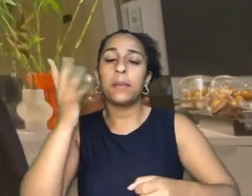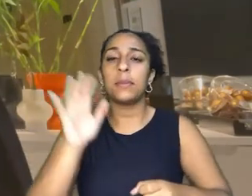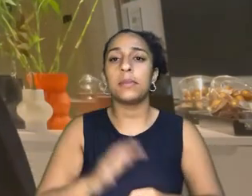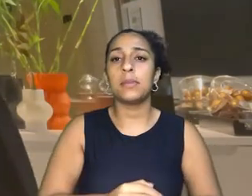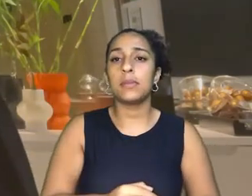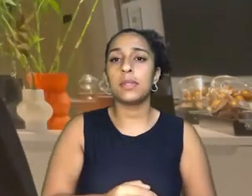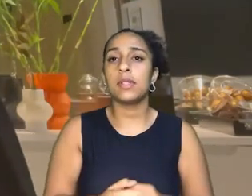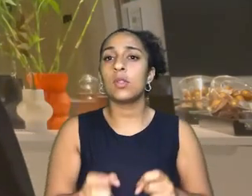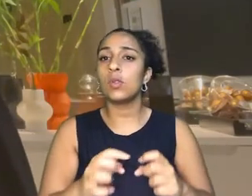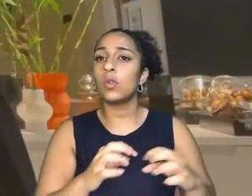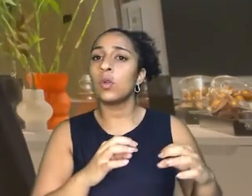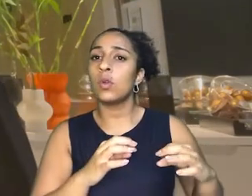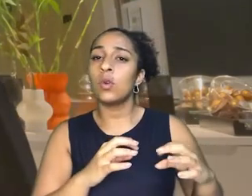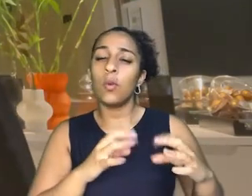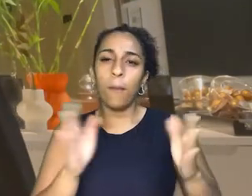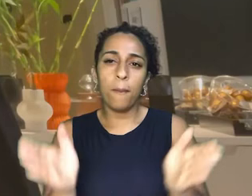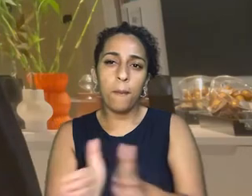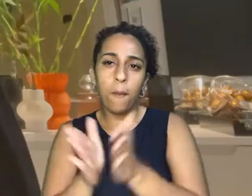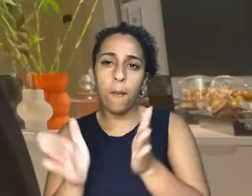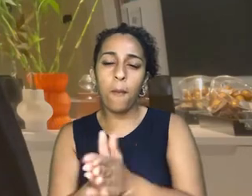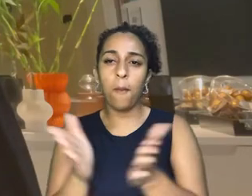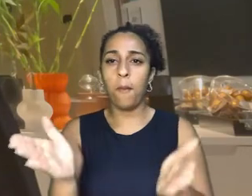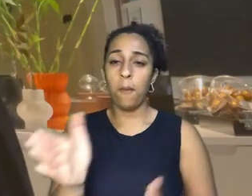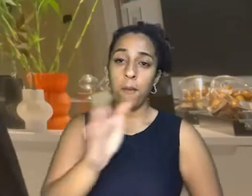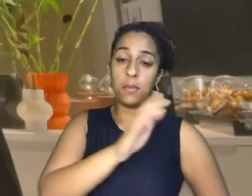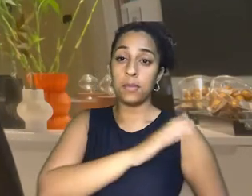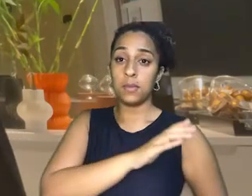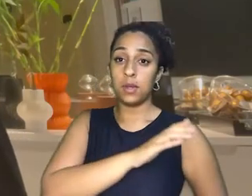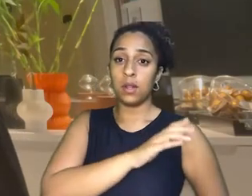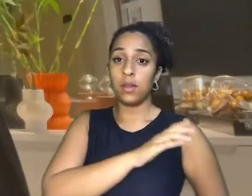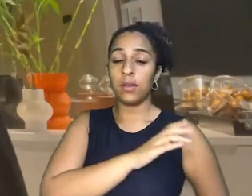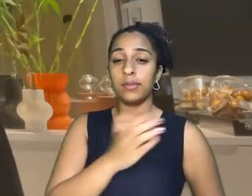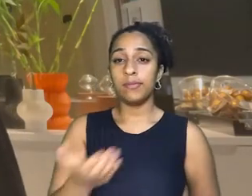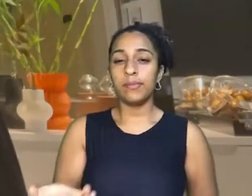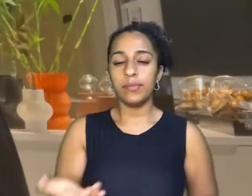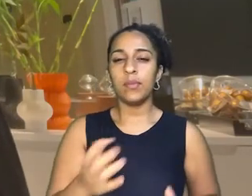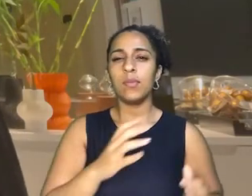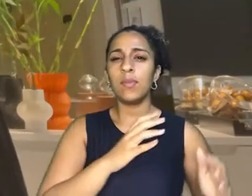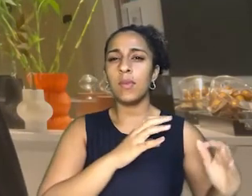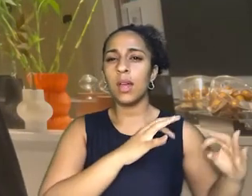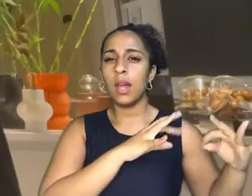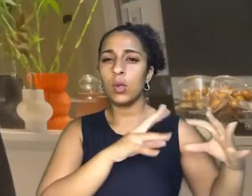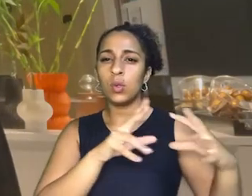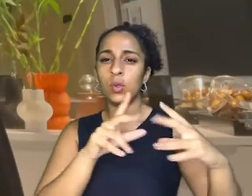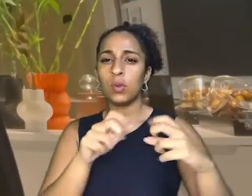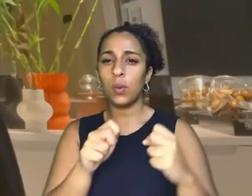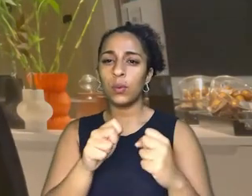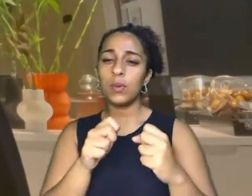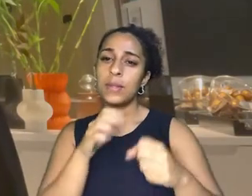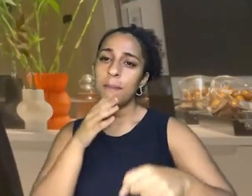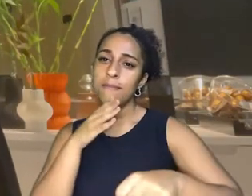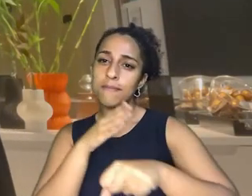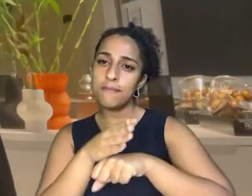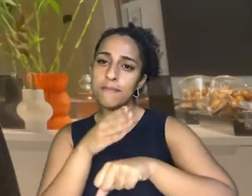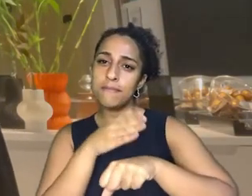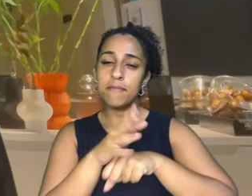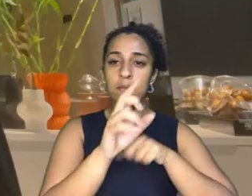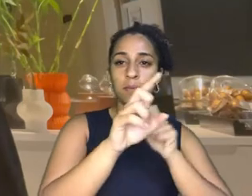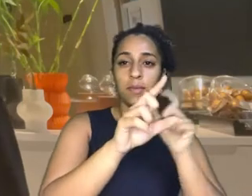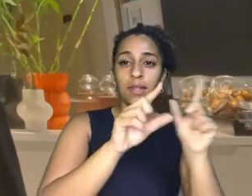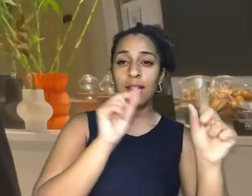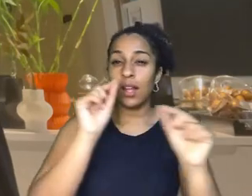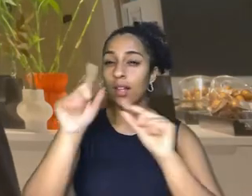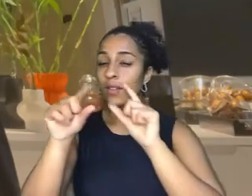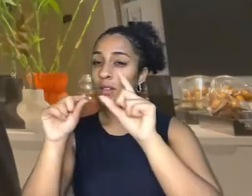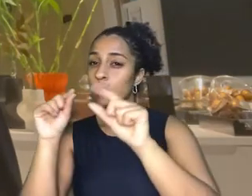existe a elite, existem os pobres, existem aqueles sujeitos que estão dentro do centro das decisões,